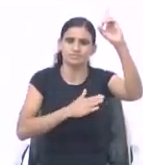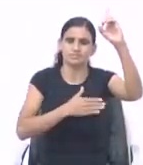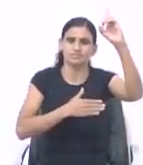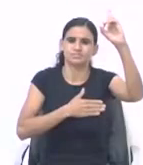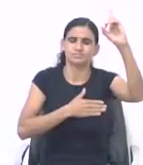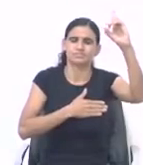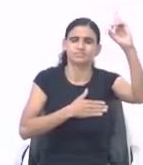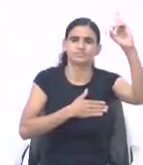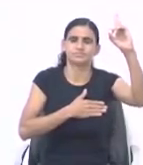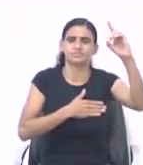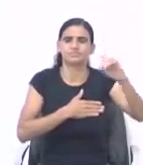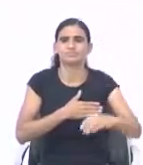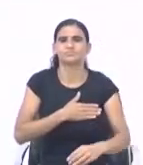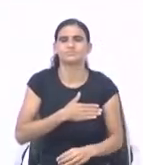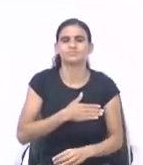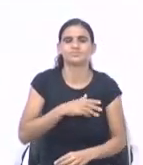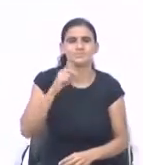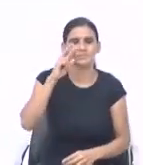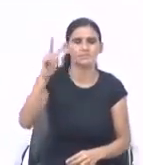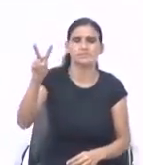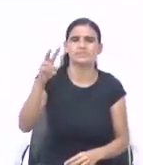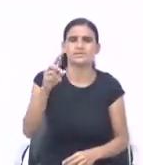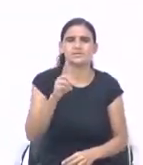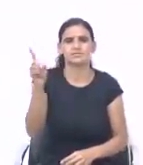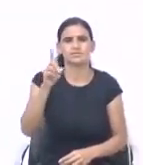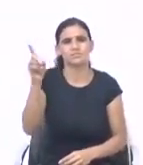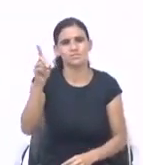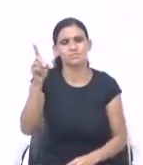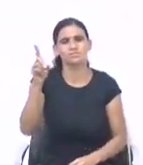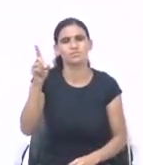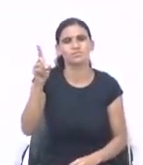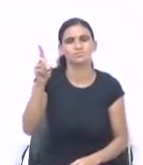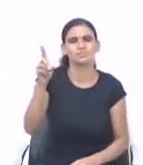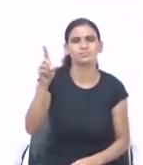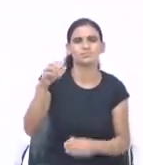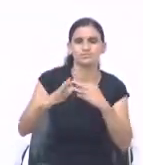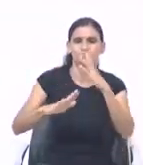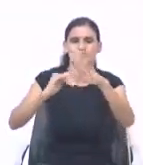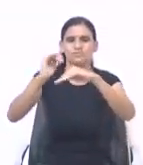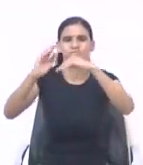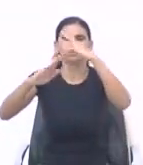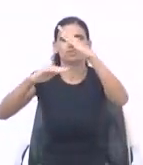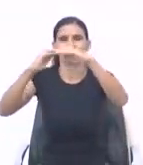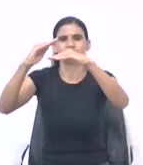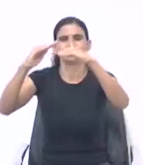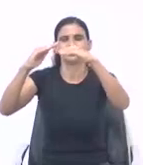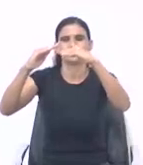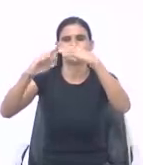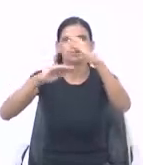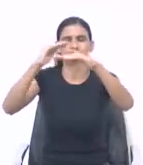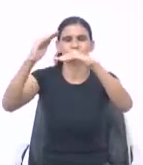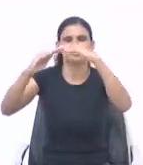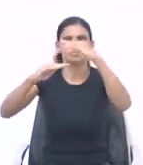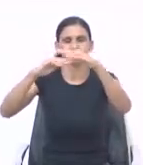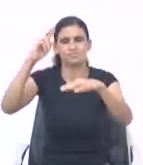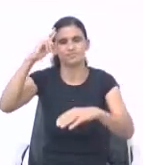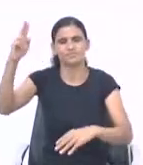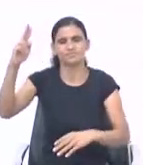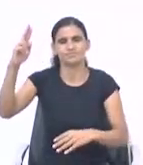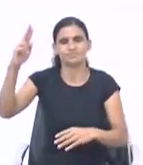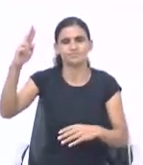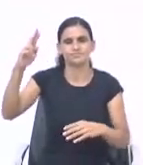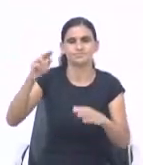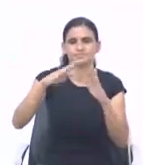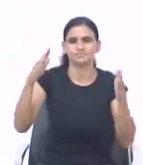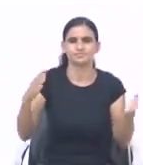por depósito. Seja por pique Senhor. Seja por pique Pai. Ó Deus. Prospere a vida do teu servo. Prospere a mesa da tua serva.